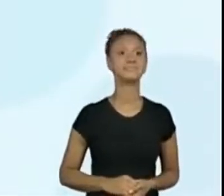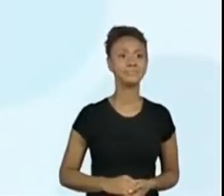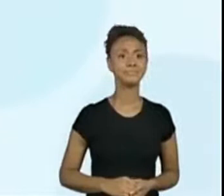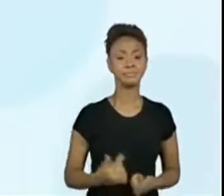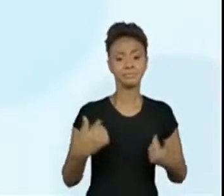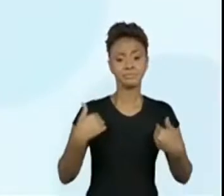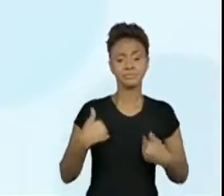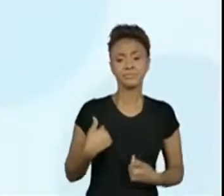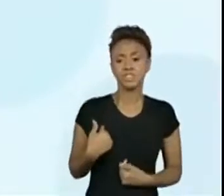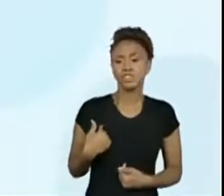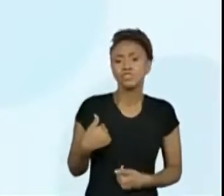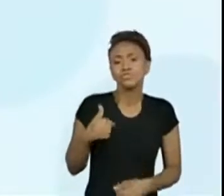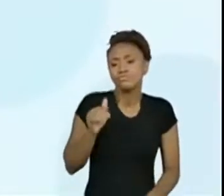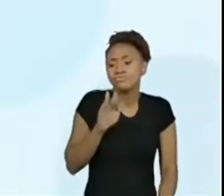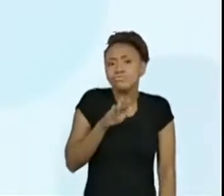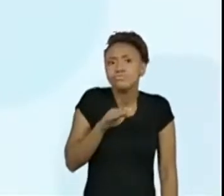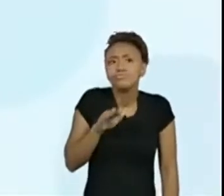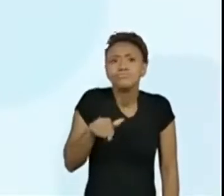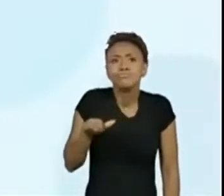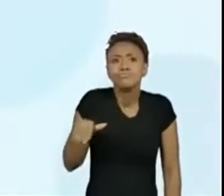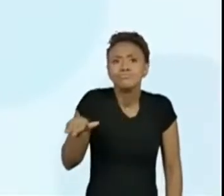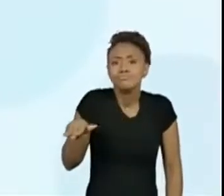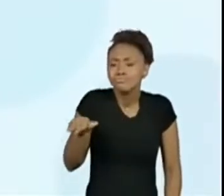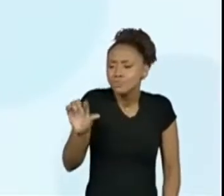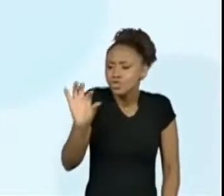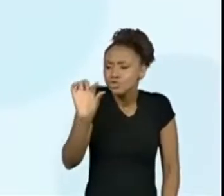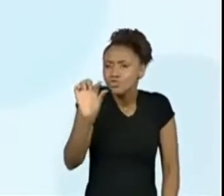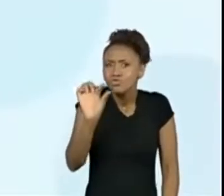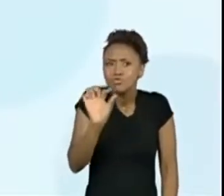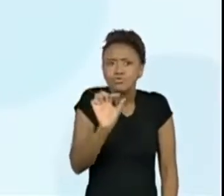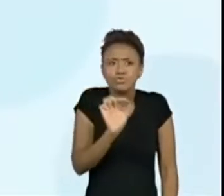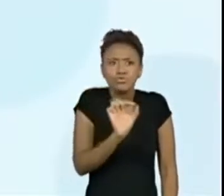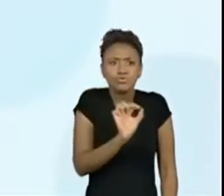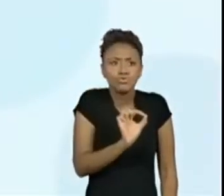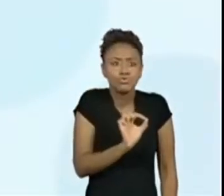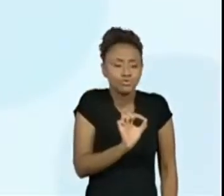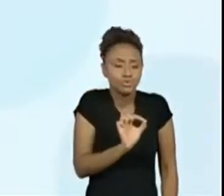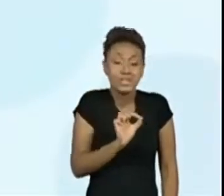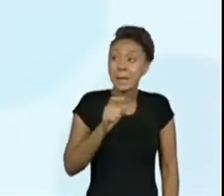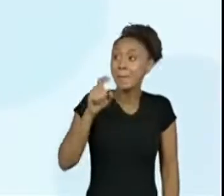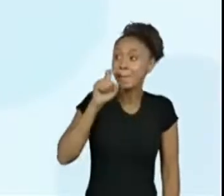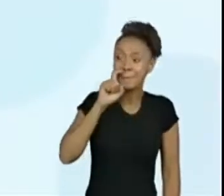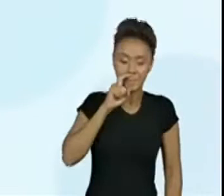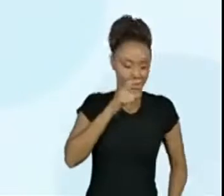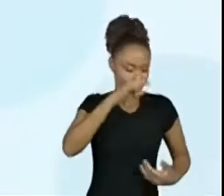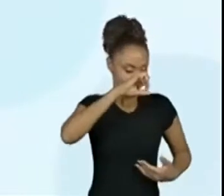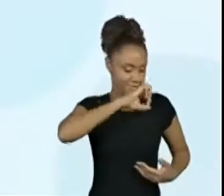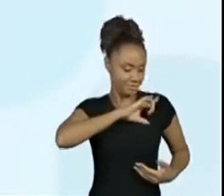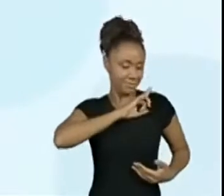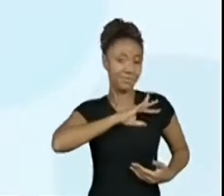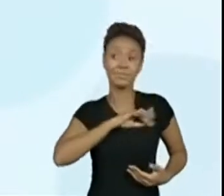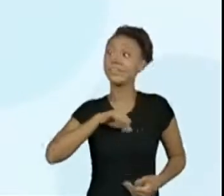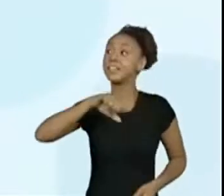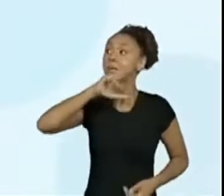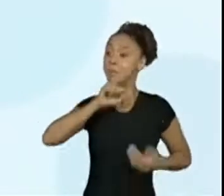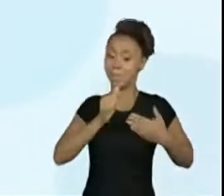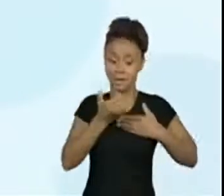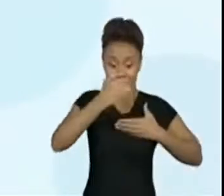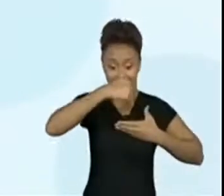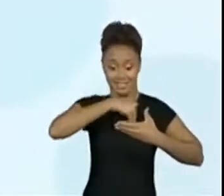Eu sou pequenininha, do tamanho de um botão. Carrego papai no bolso e mamãe no coração.